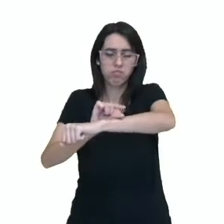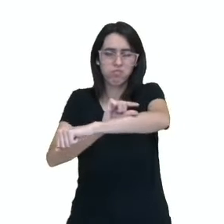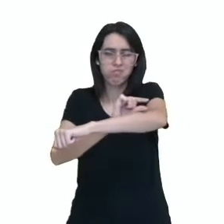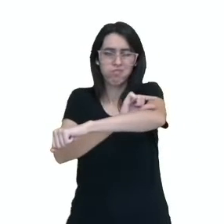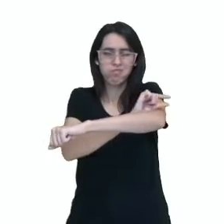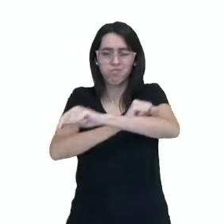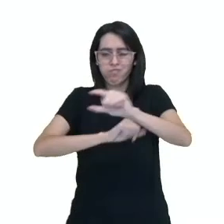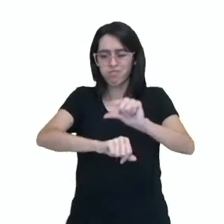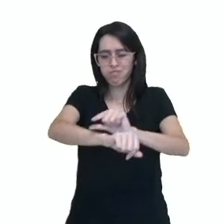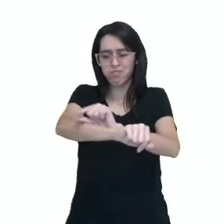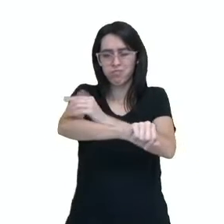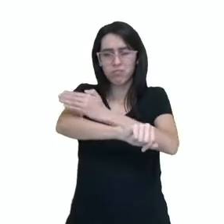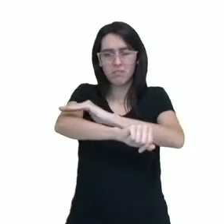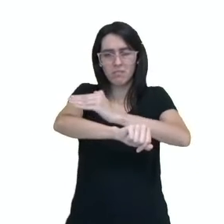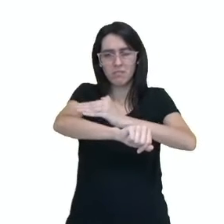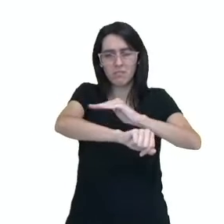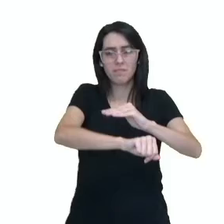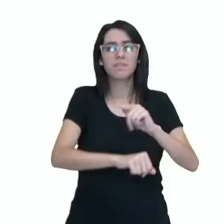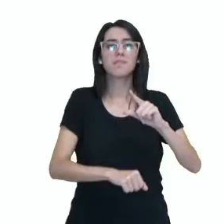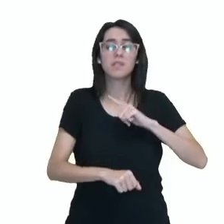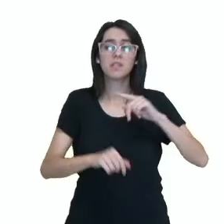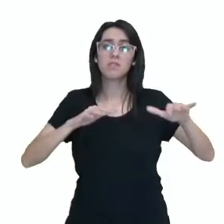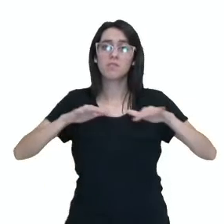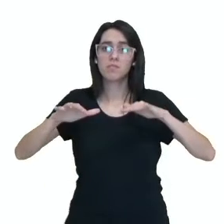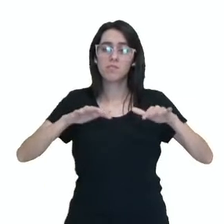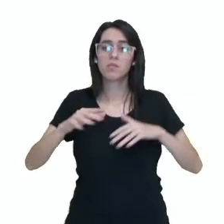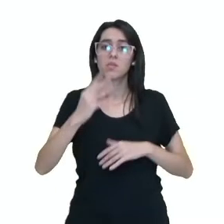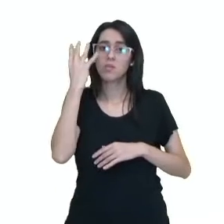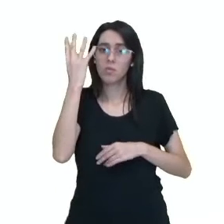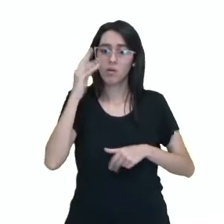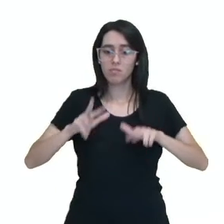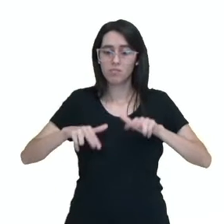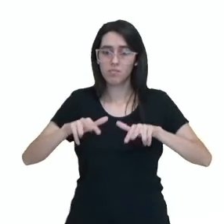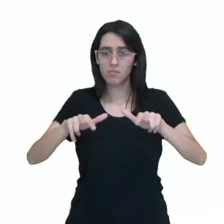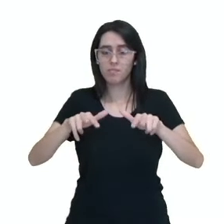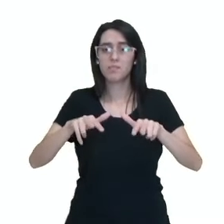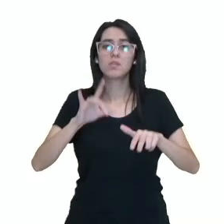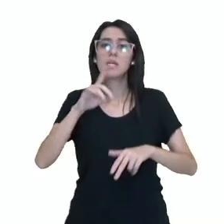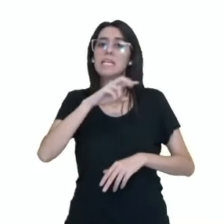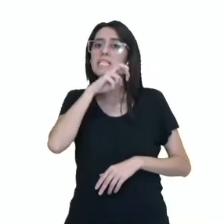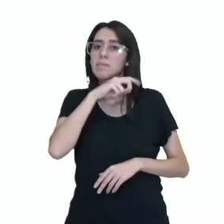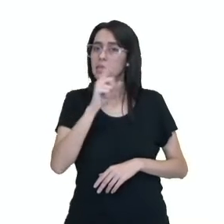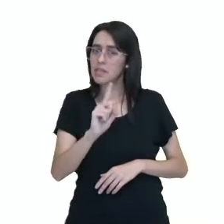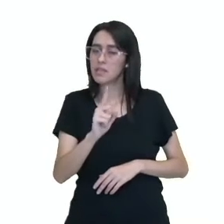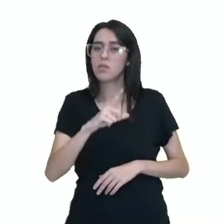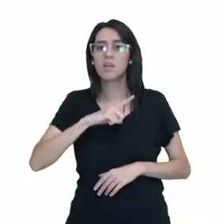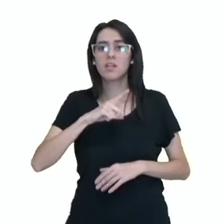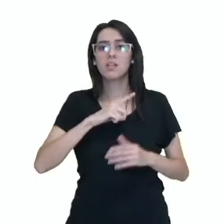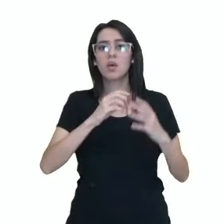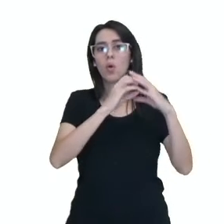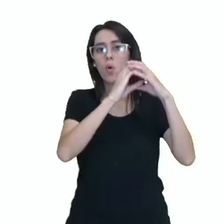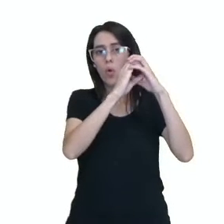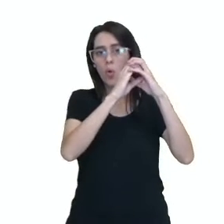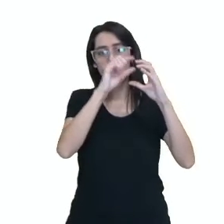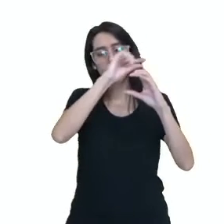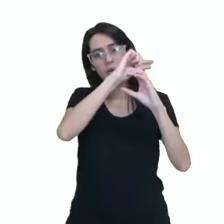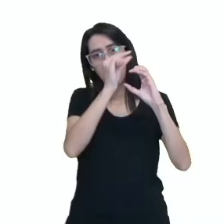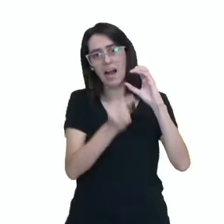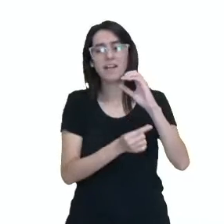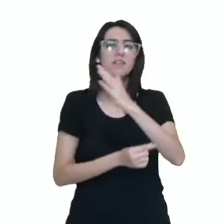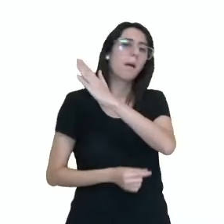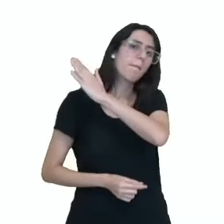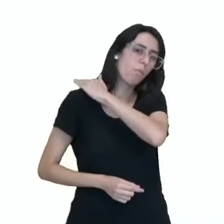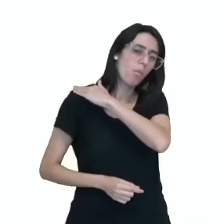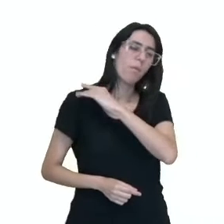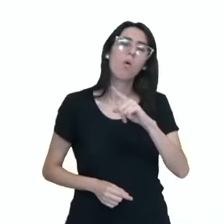e placas, a locomoção por quatro patas, com exceção das serpentes, ovos com casca e pulmões, né.